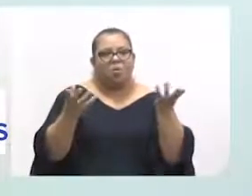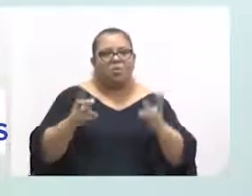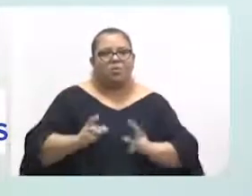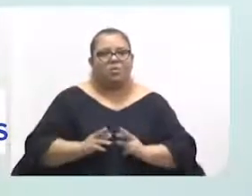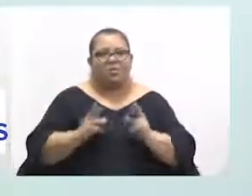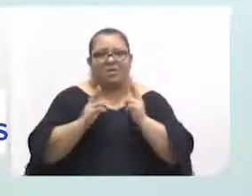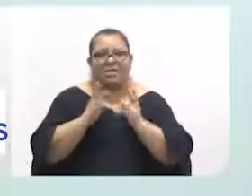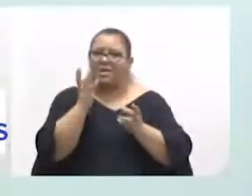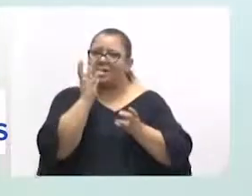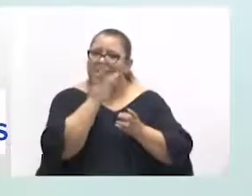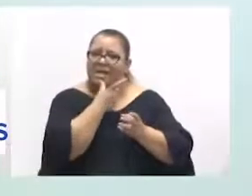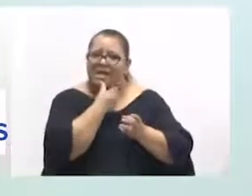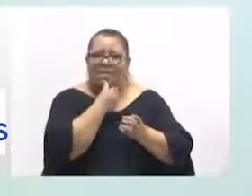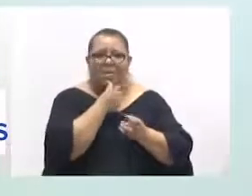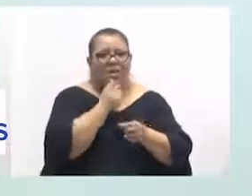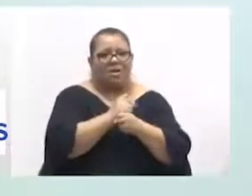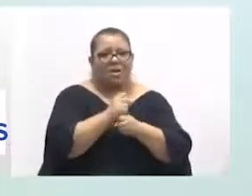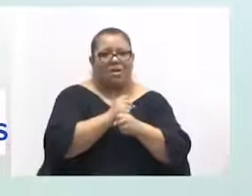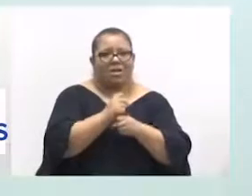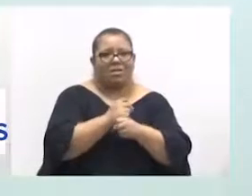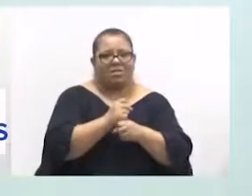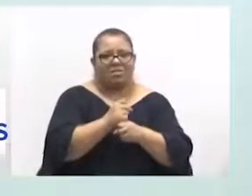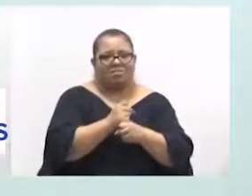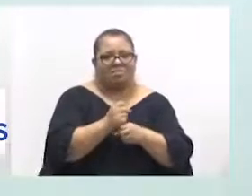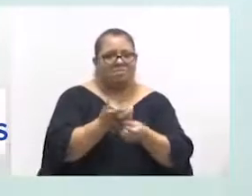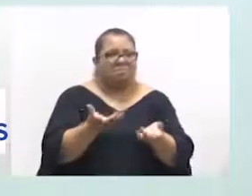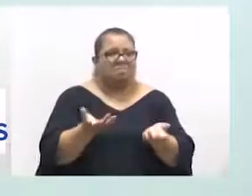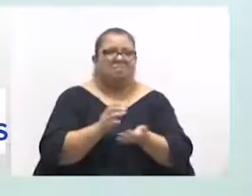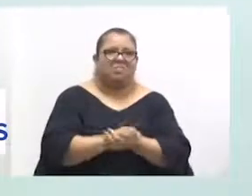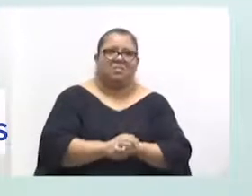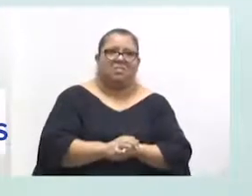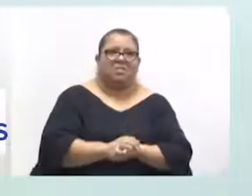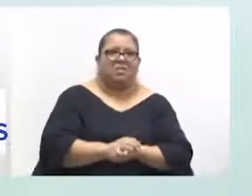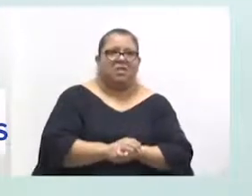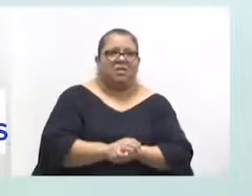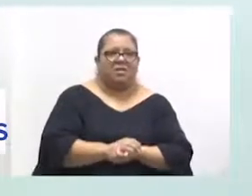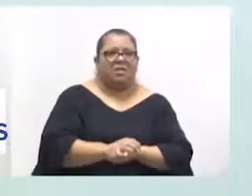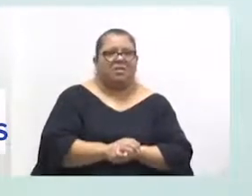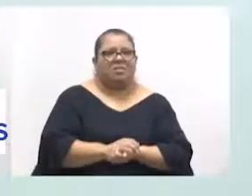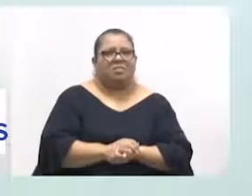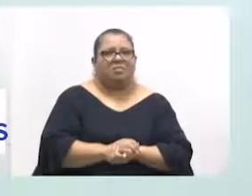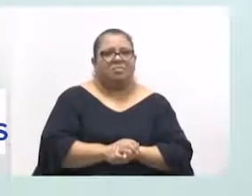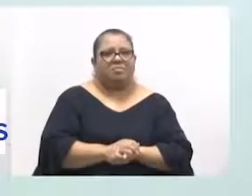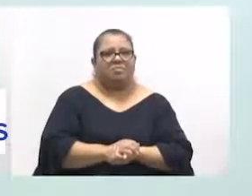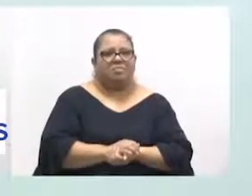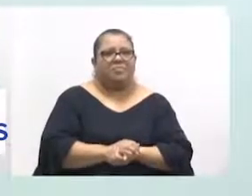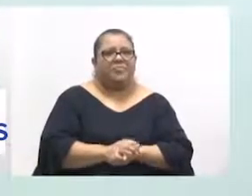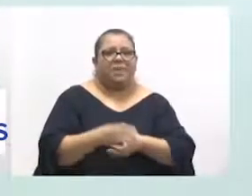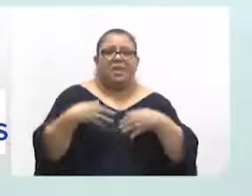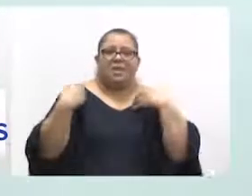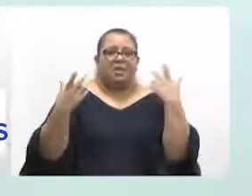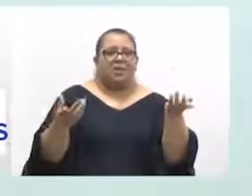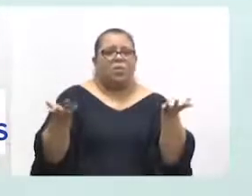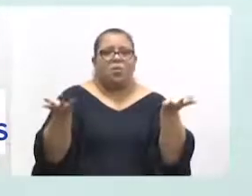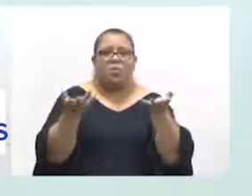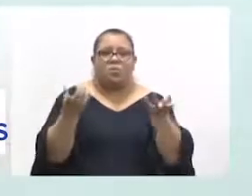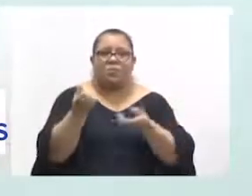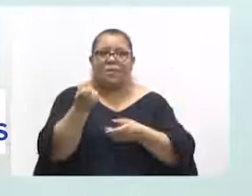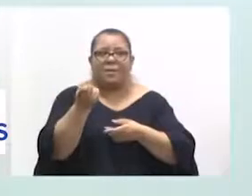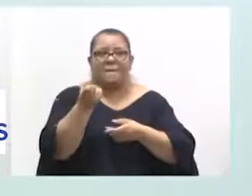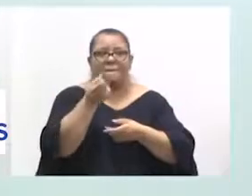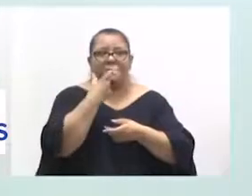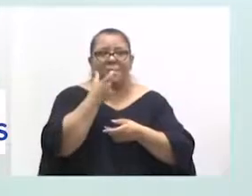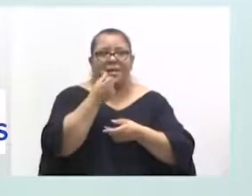você demora, uma consulta decente, você demora pelo menos uma meia hora de um paciente. E o médico é